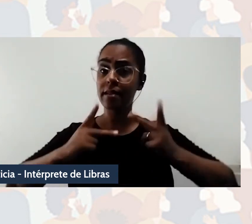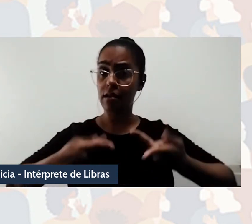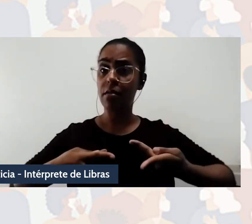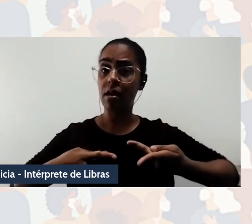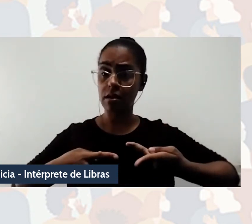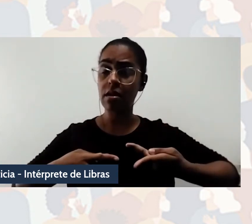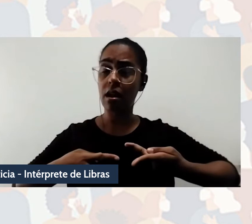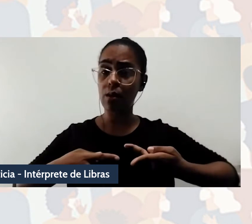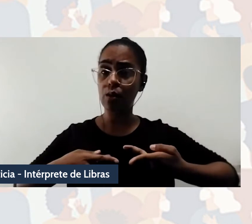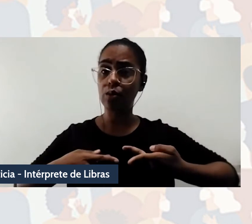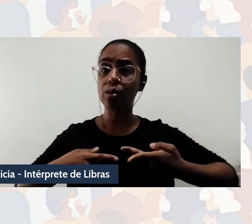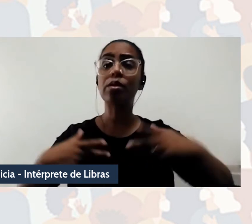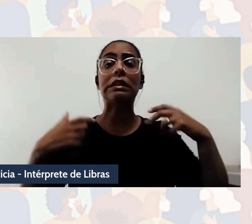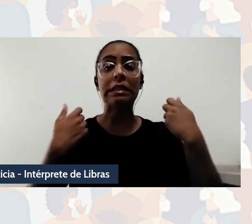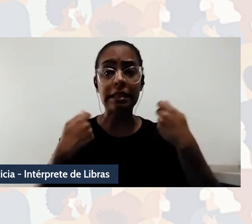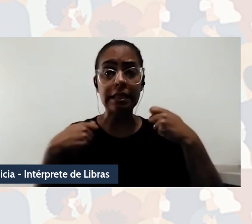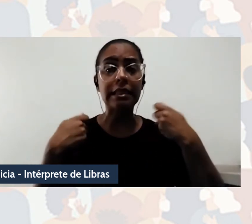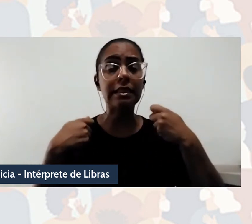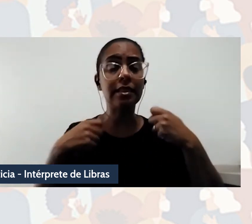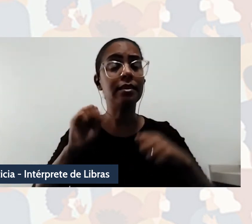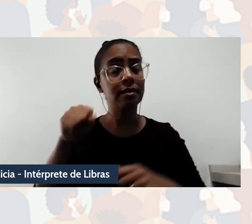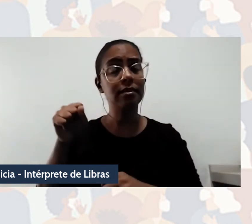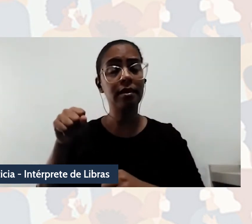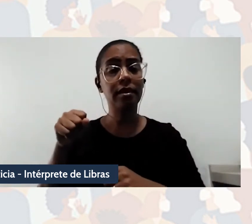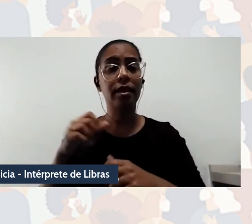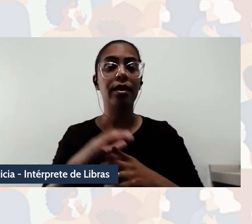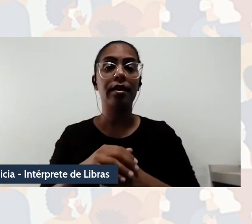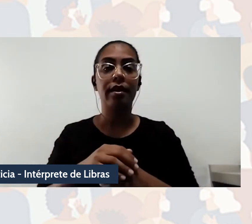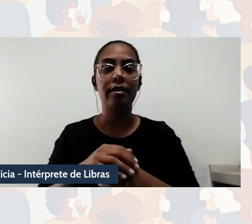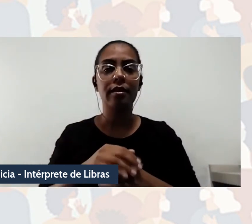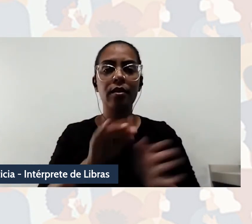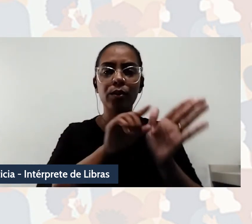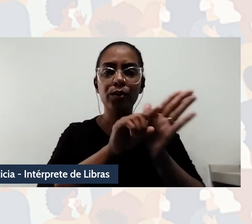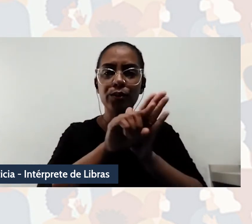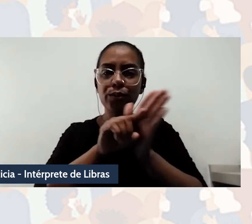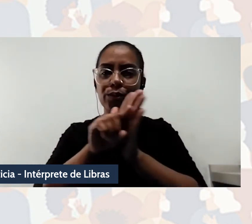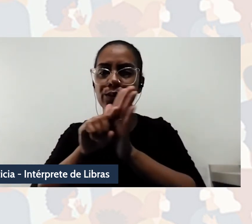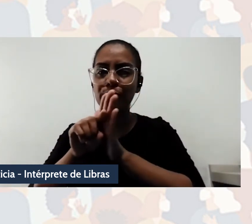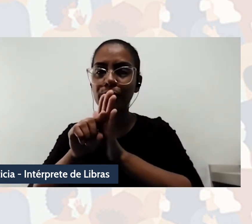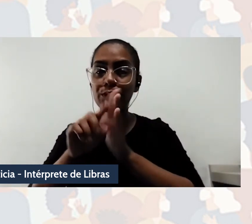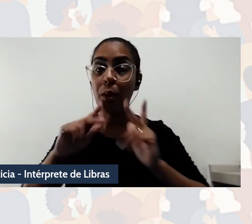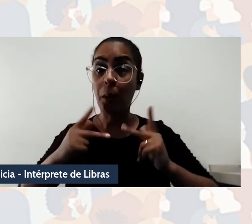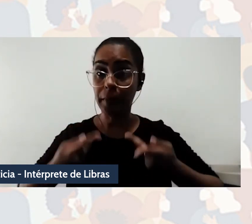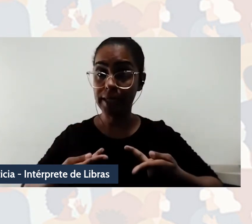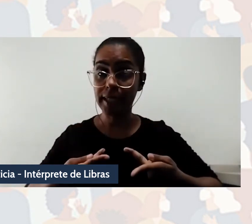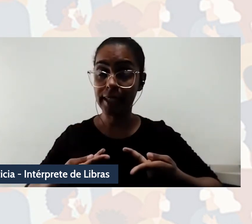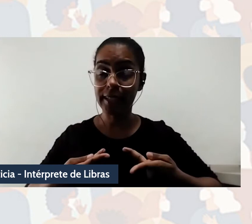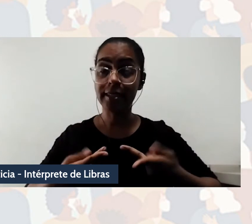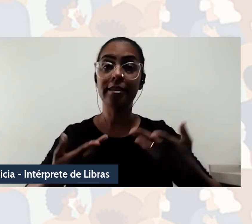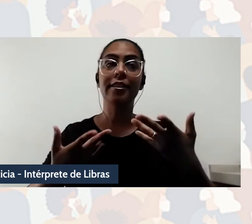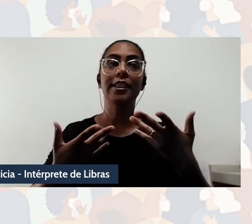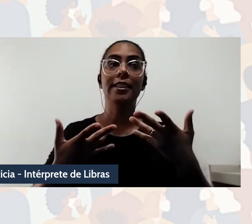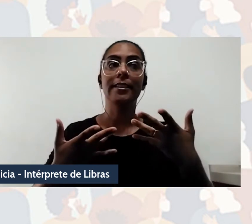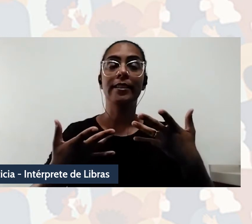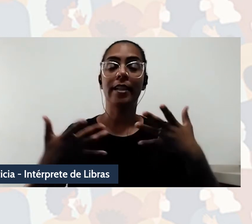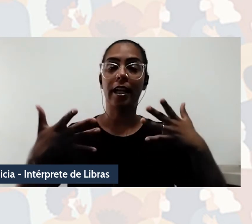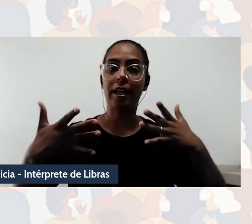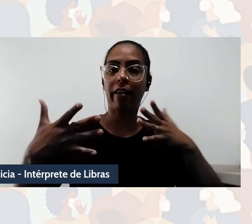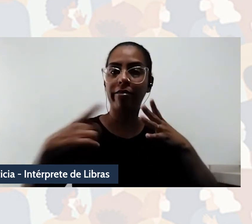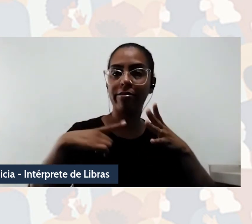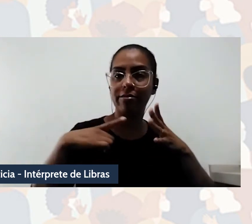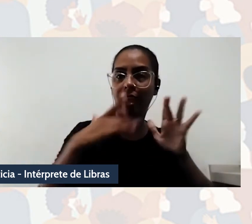Então, esse processo de que a pesquisa ao se humanizar, ao trazer essa